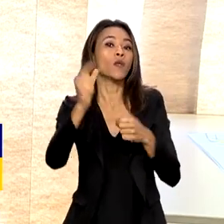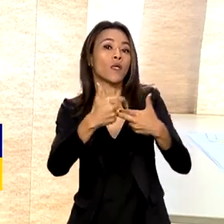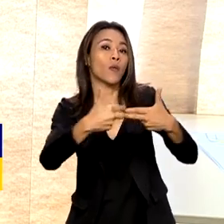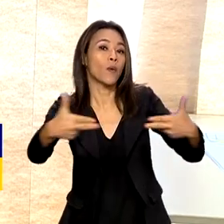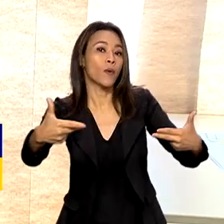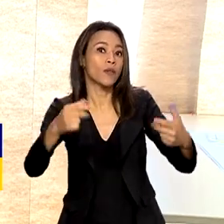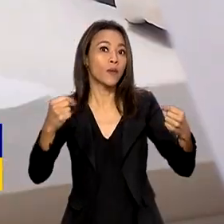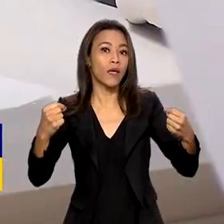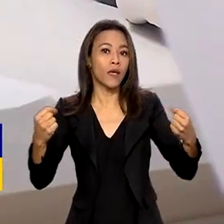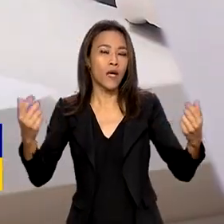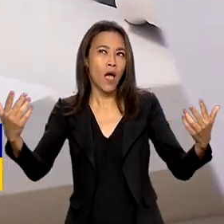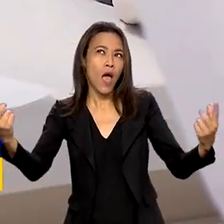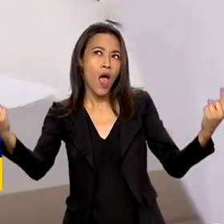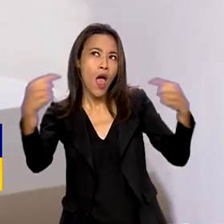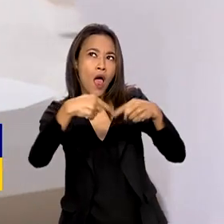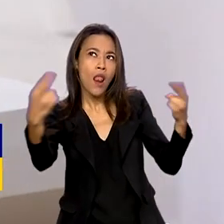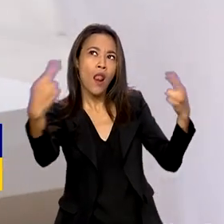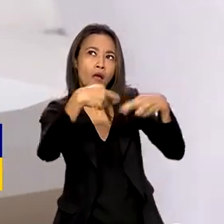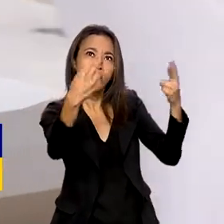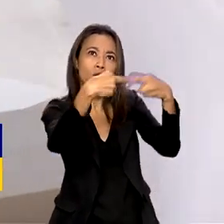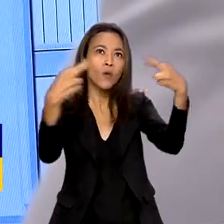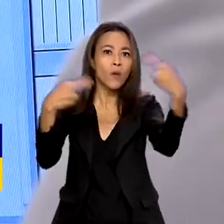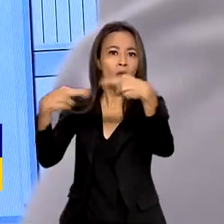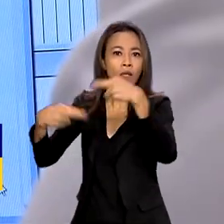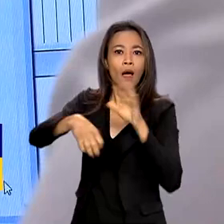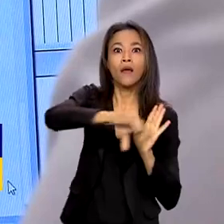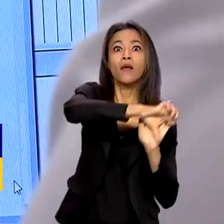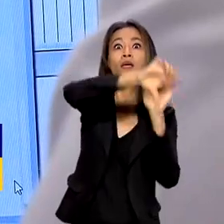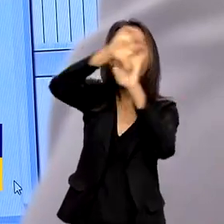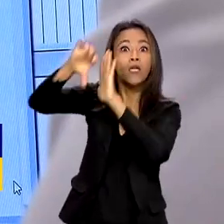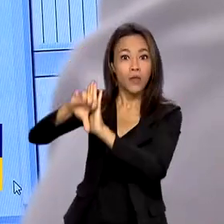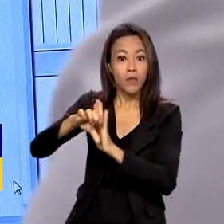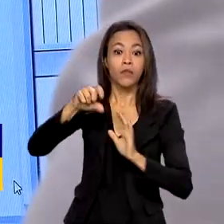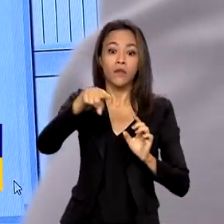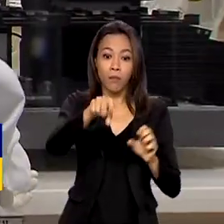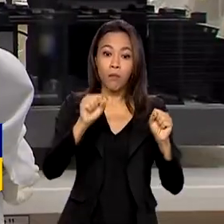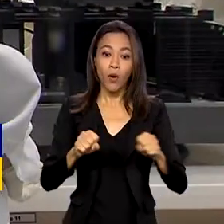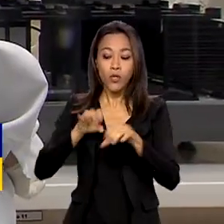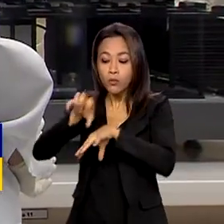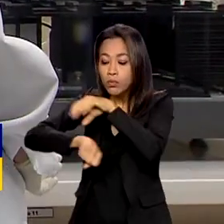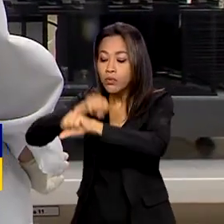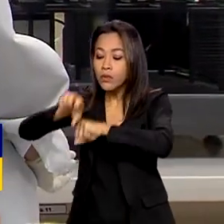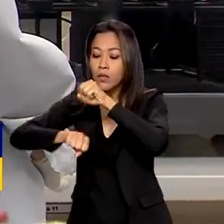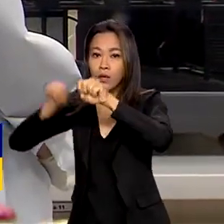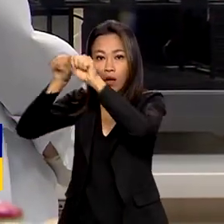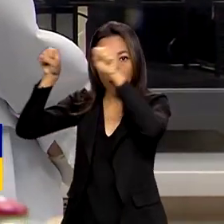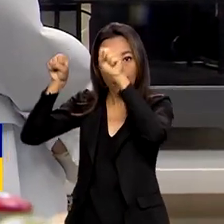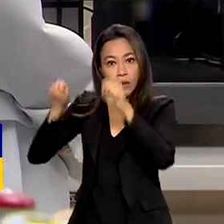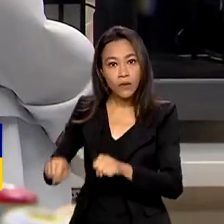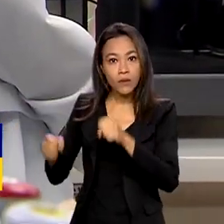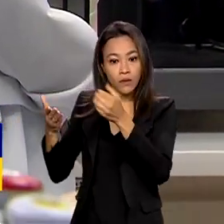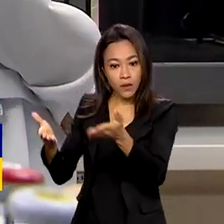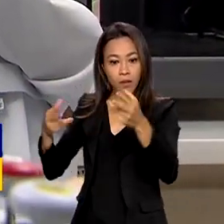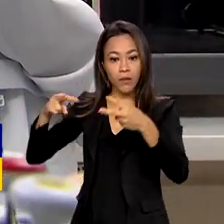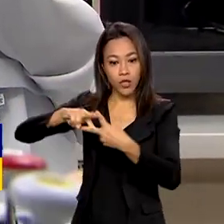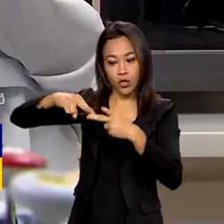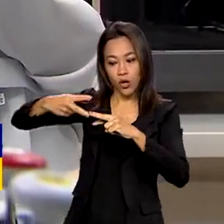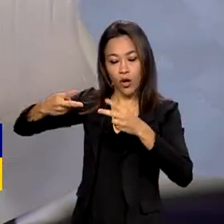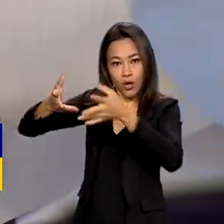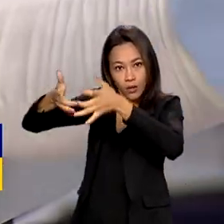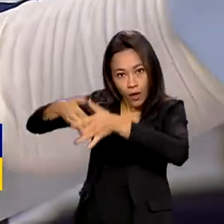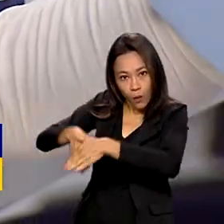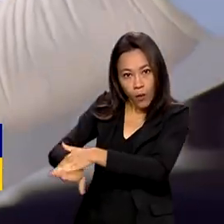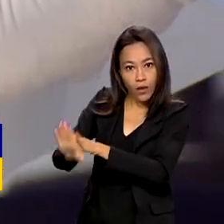vincular crimes. Os investigadores podem recorrer também à rede integrada de bancos de perfis genéticos e